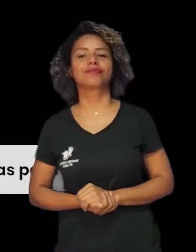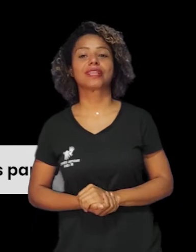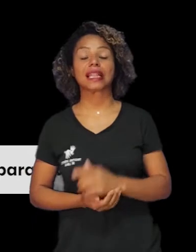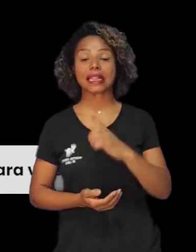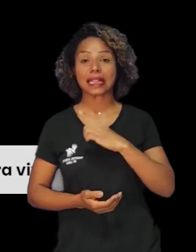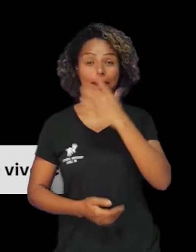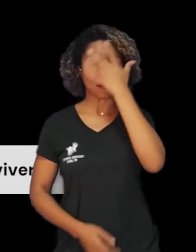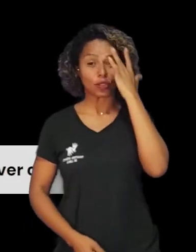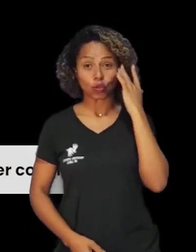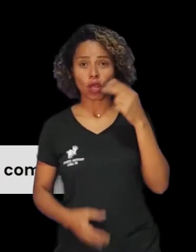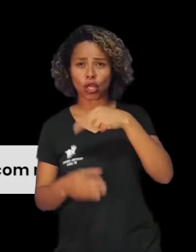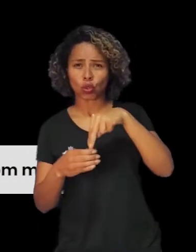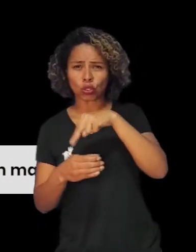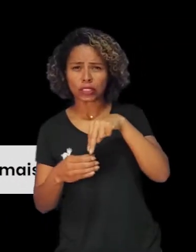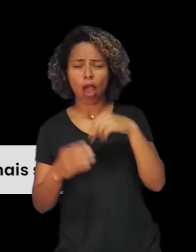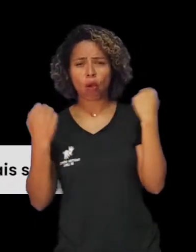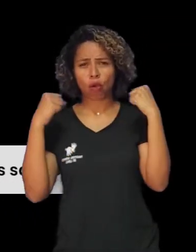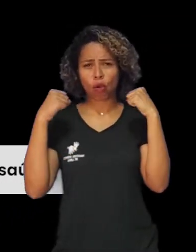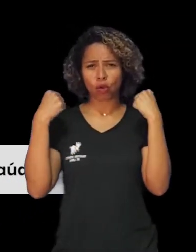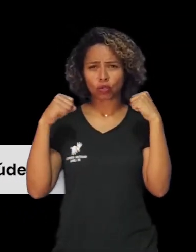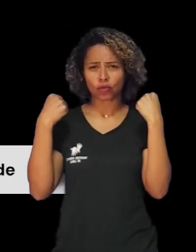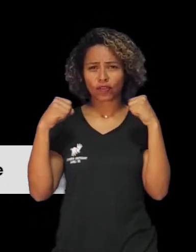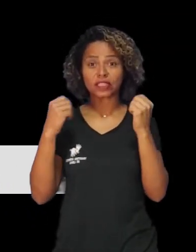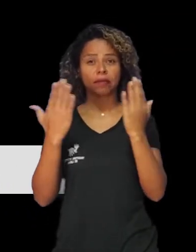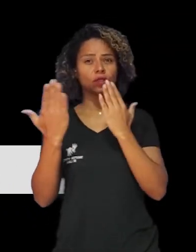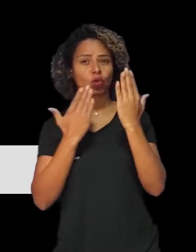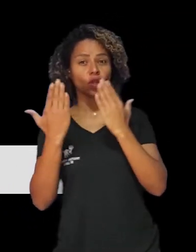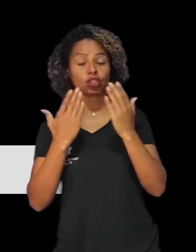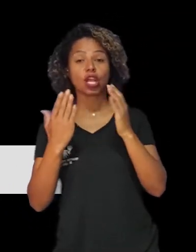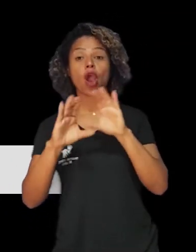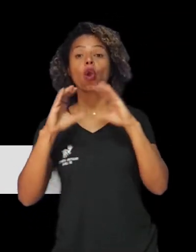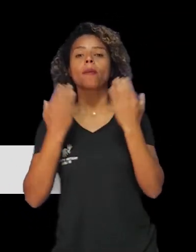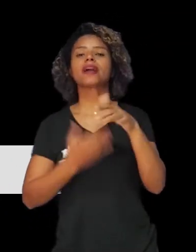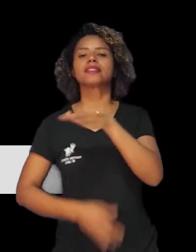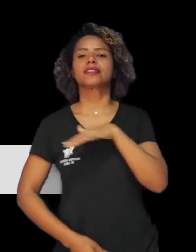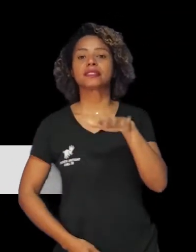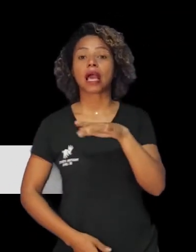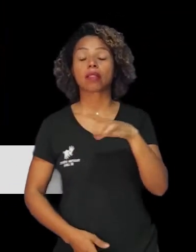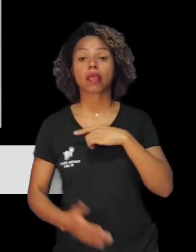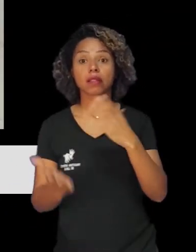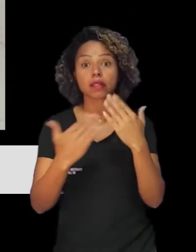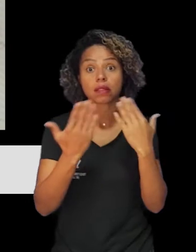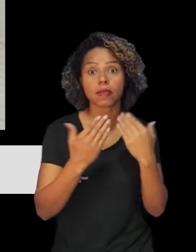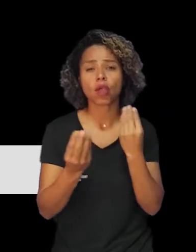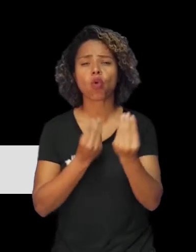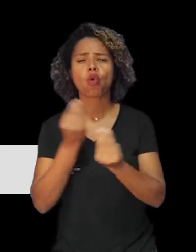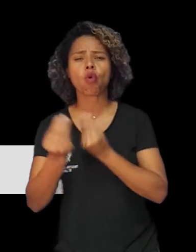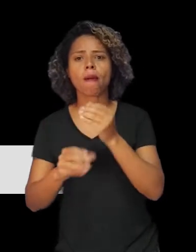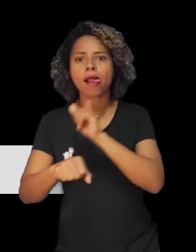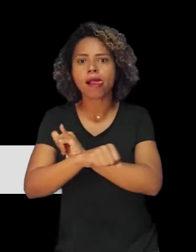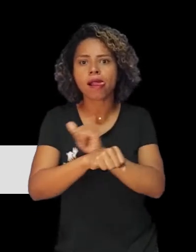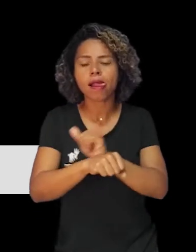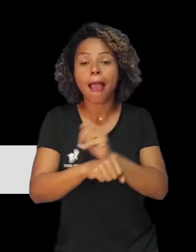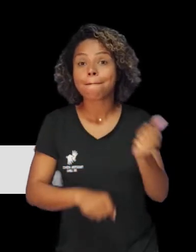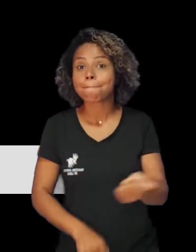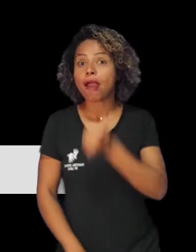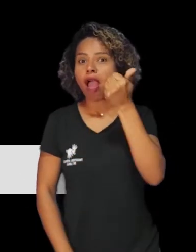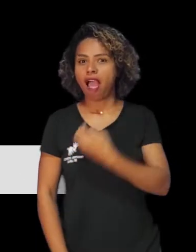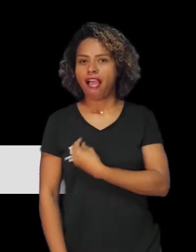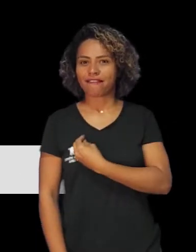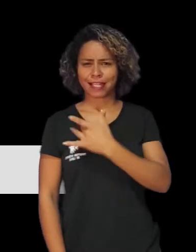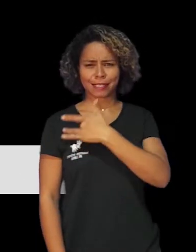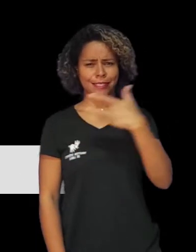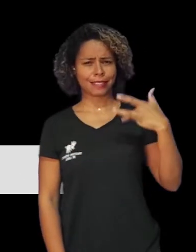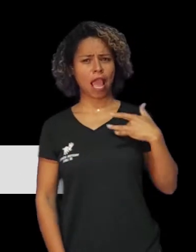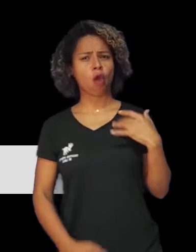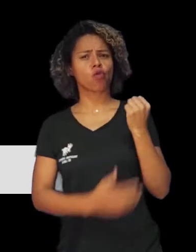educação física, psicologia e comunicação social para debater estratégias que podem promover uma vida com mais saúde física